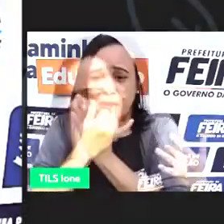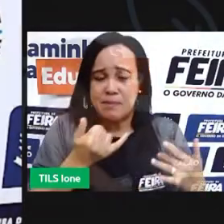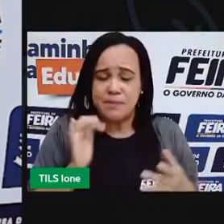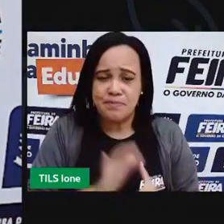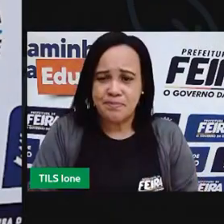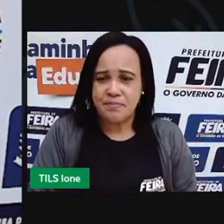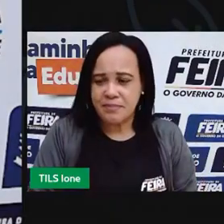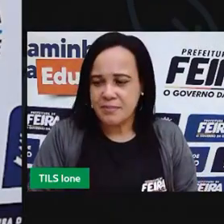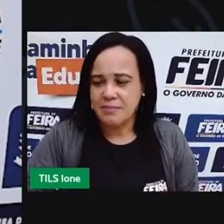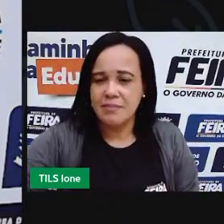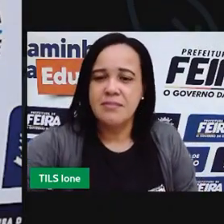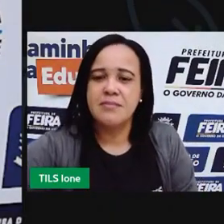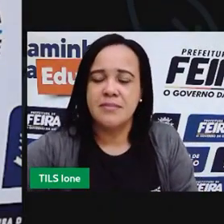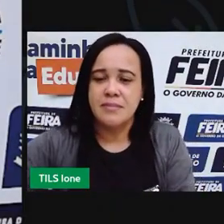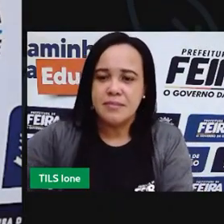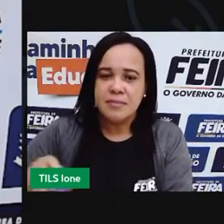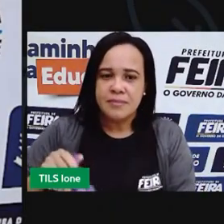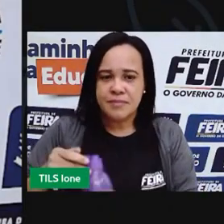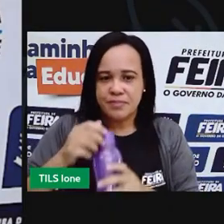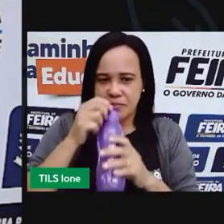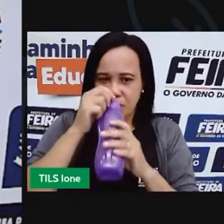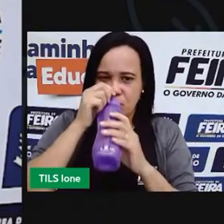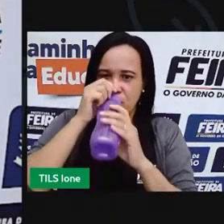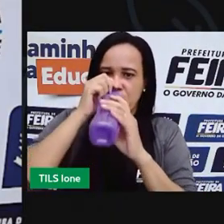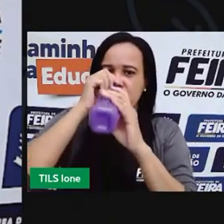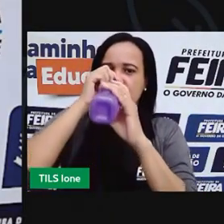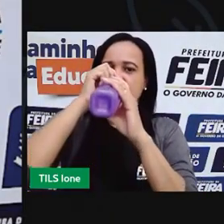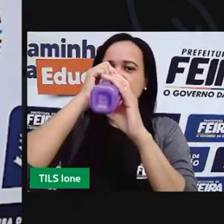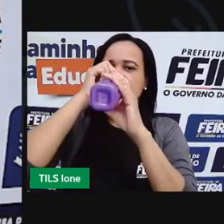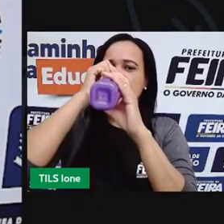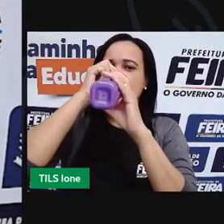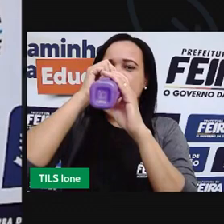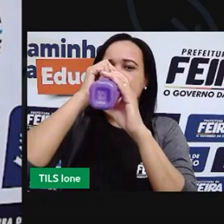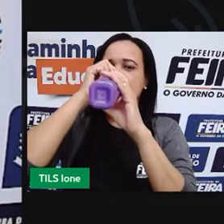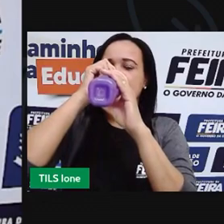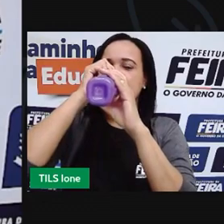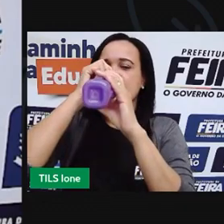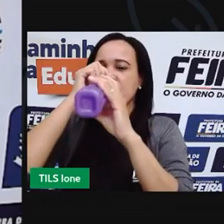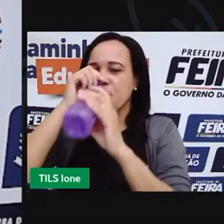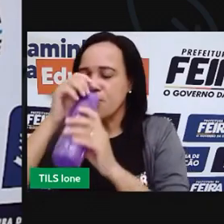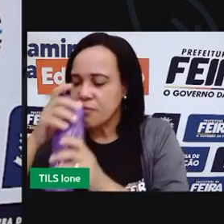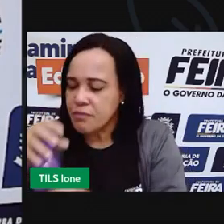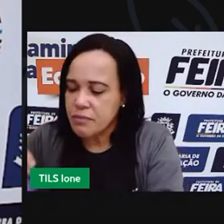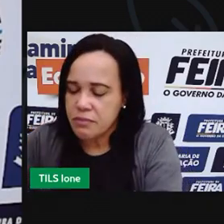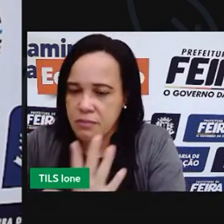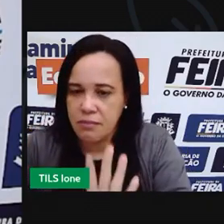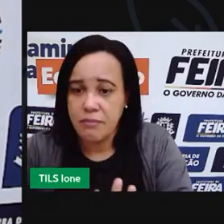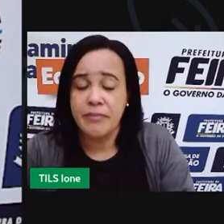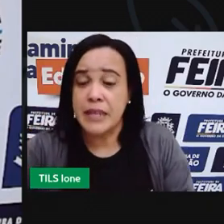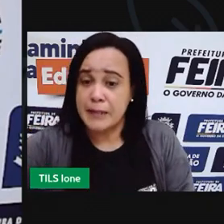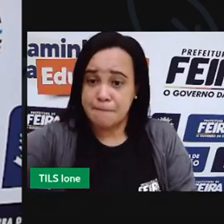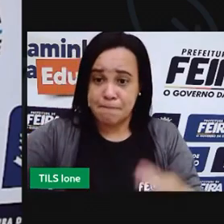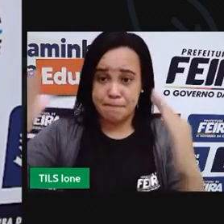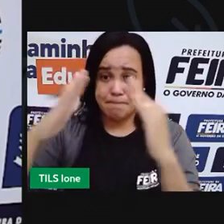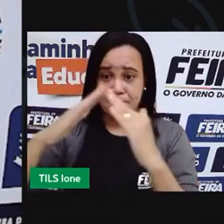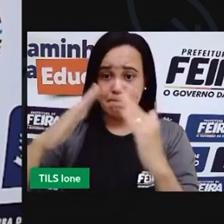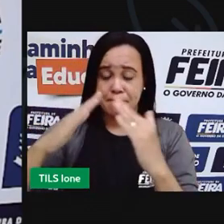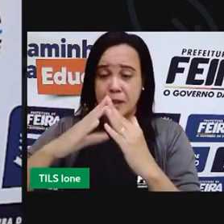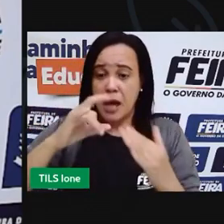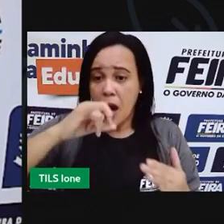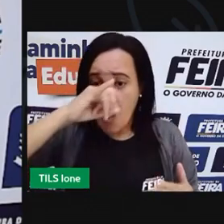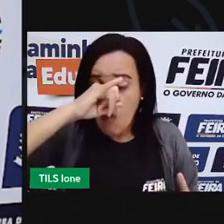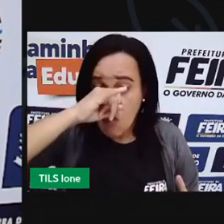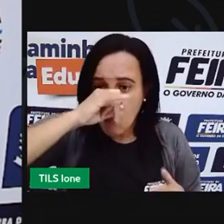Soprando. A casa do porquinho, que era feita de palha, caiu. E ele teve que